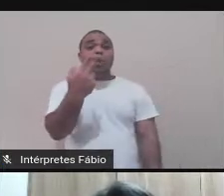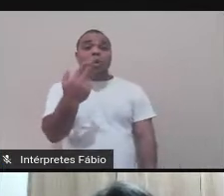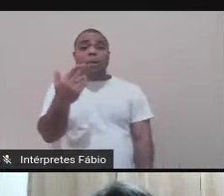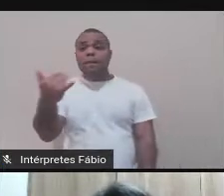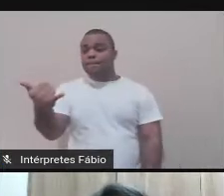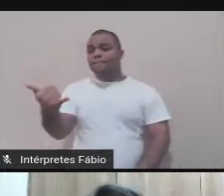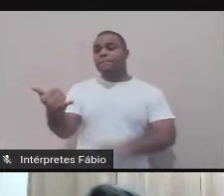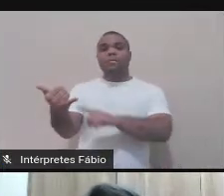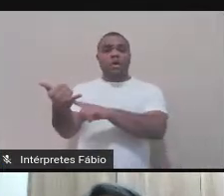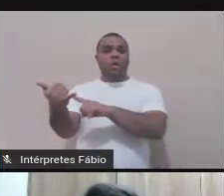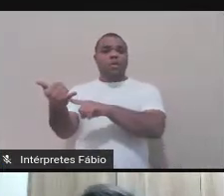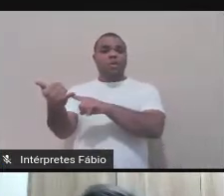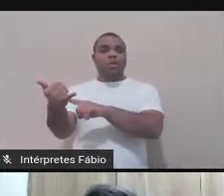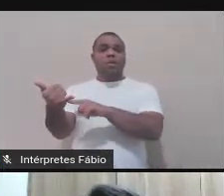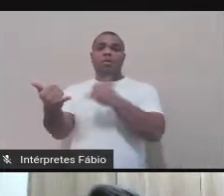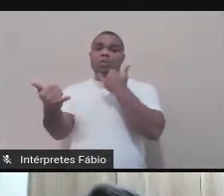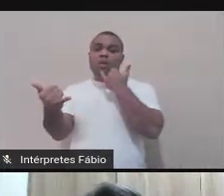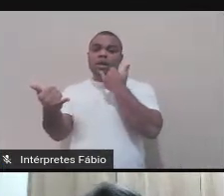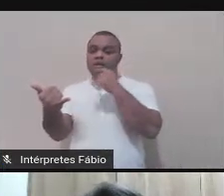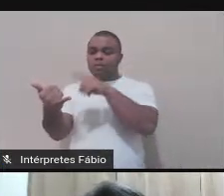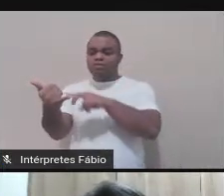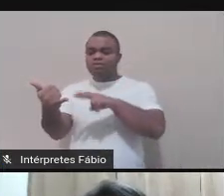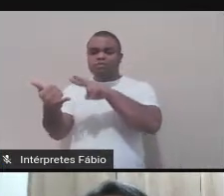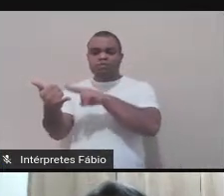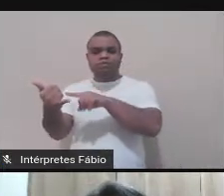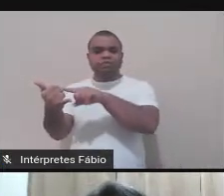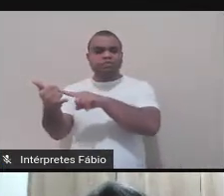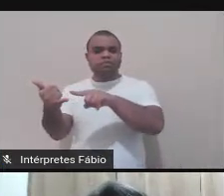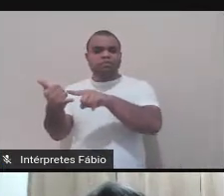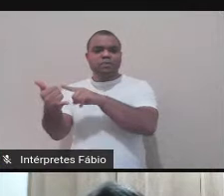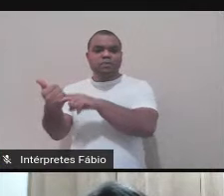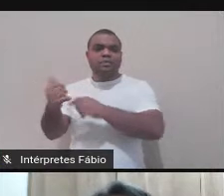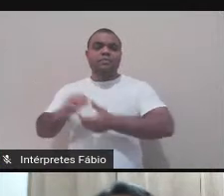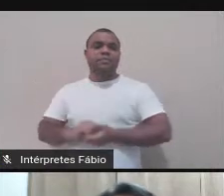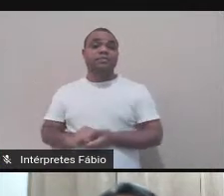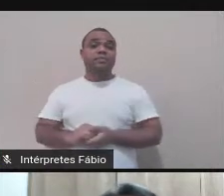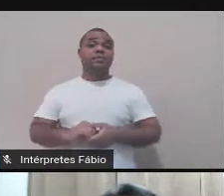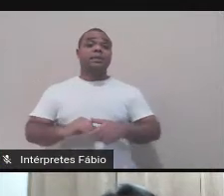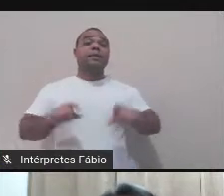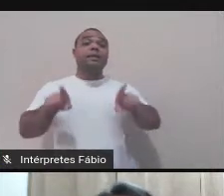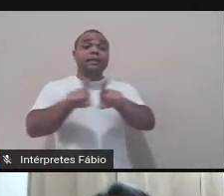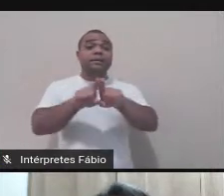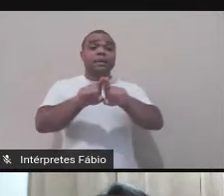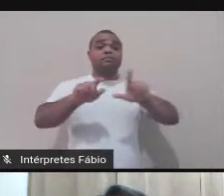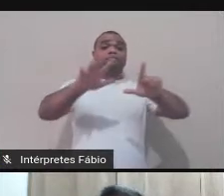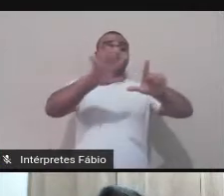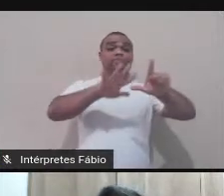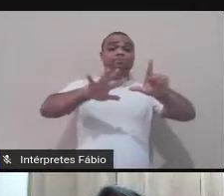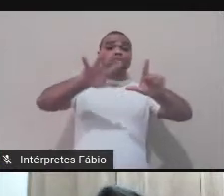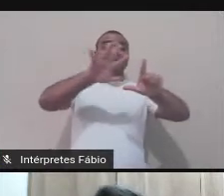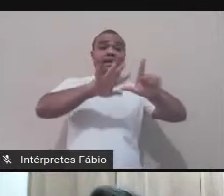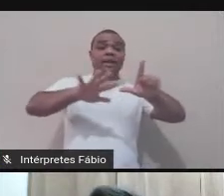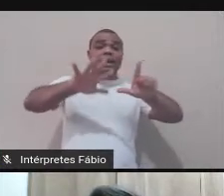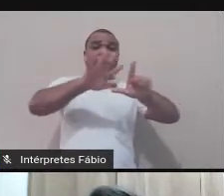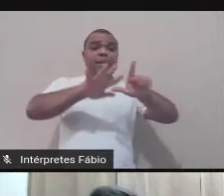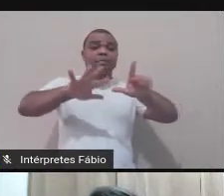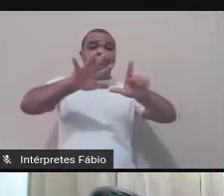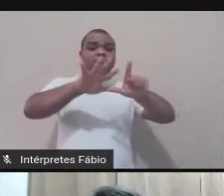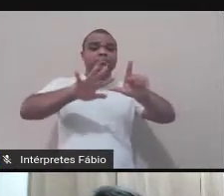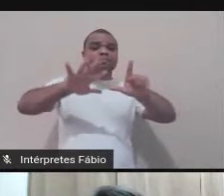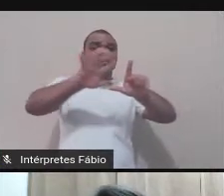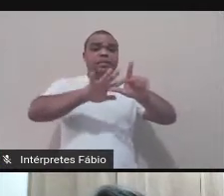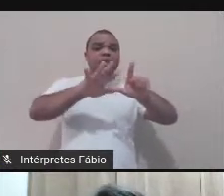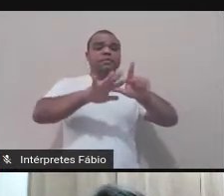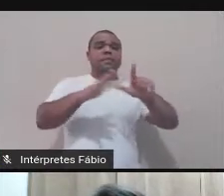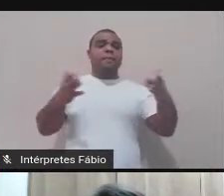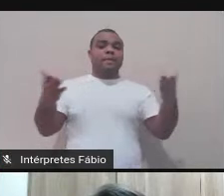assistindo agora. Mas também as plataformas de streaming que estão viabilizando esse evento. Por quê? A minha imagem está sendo